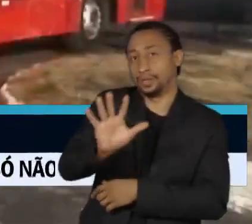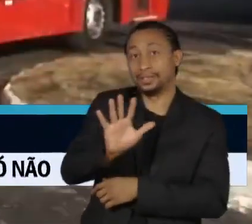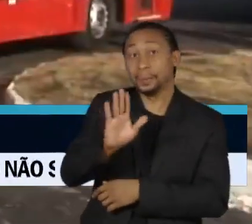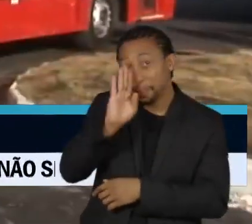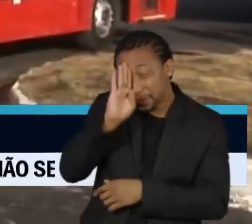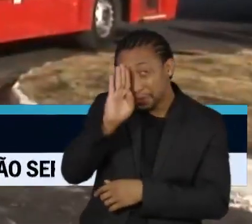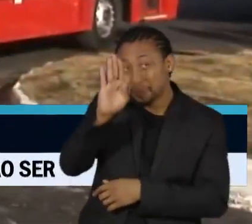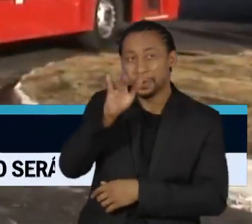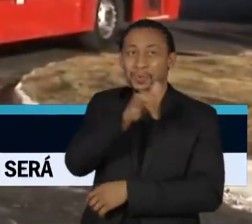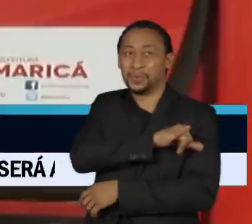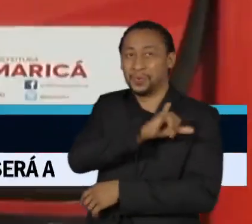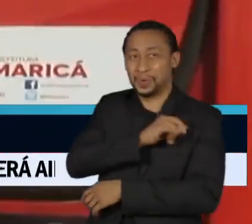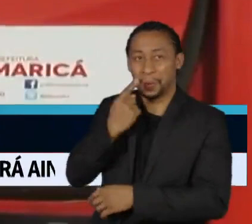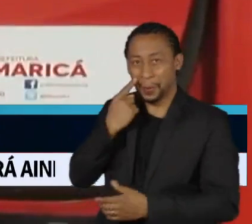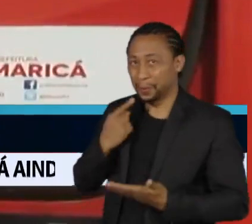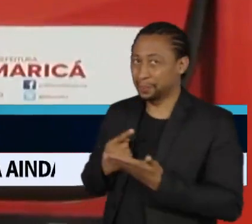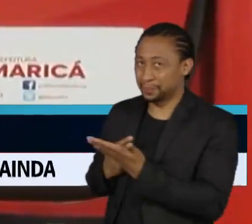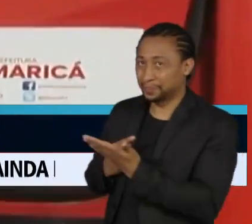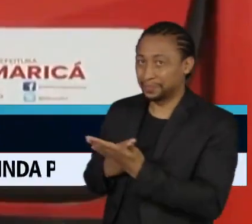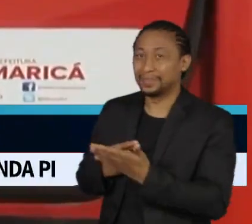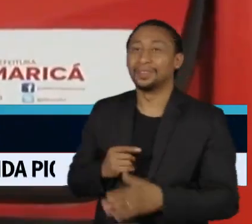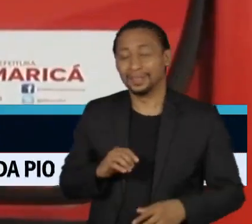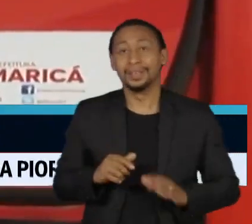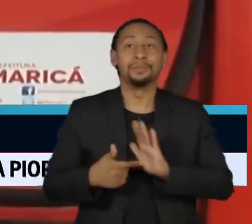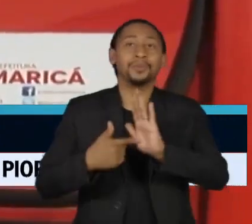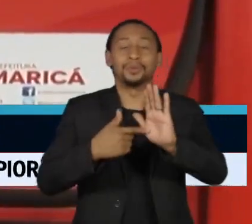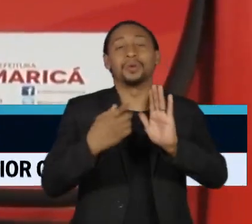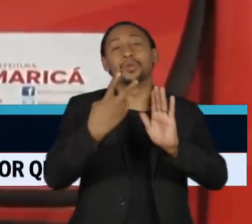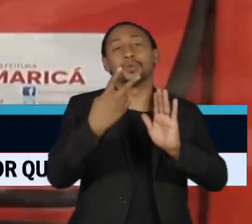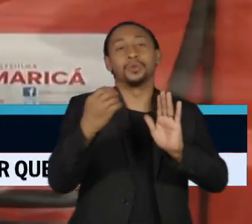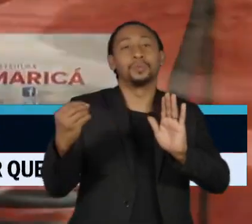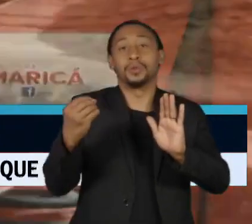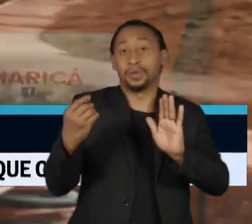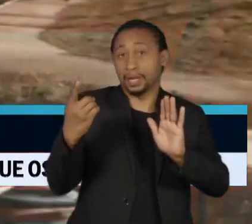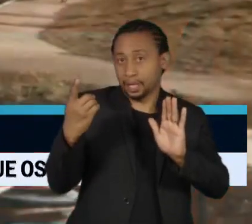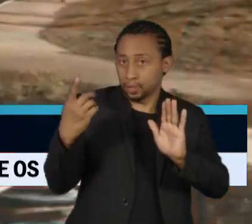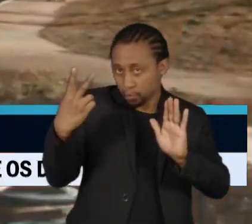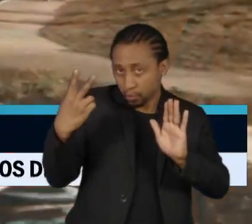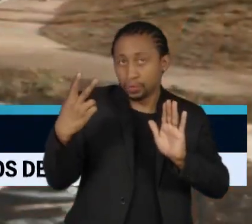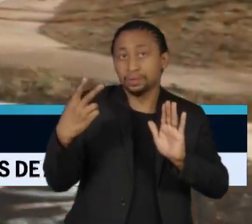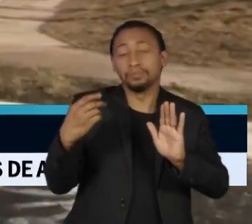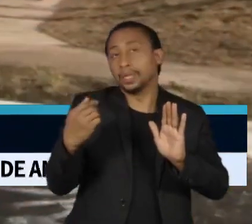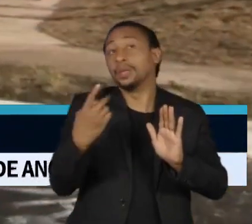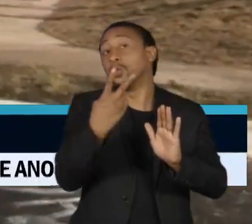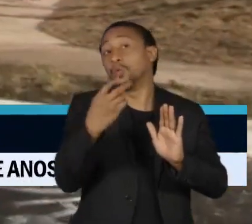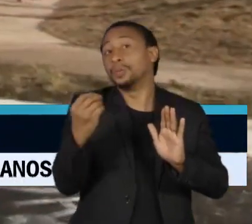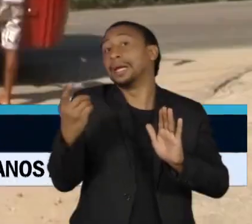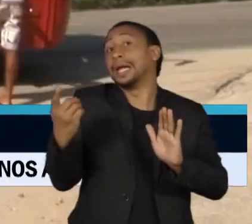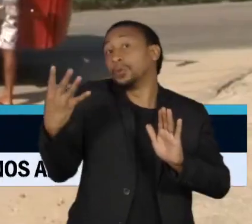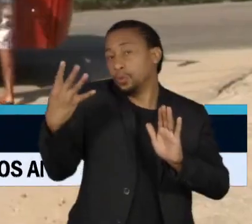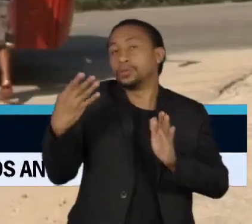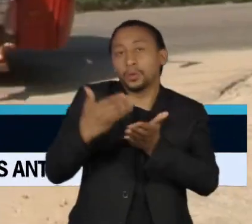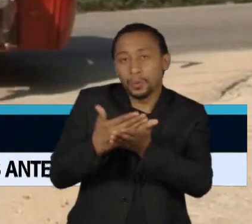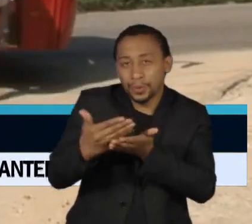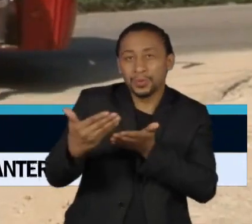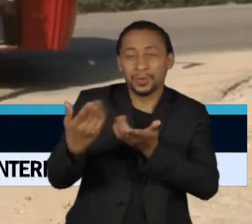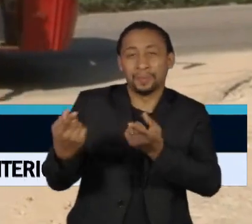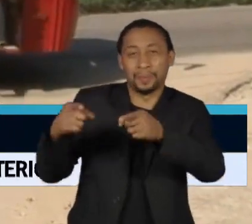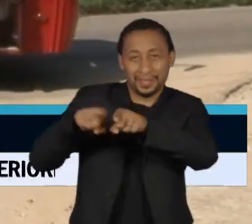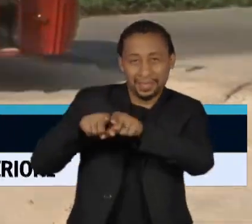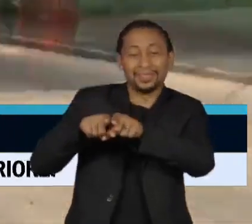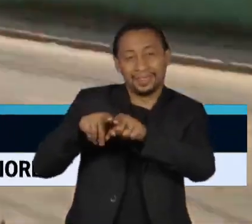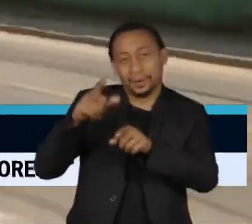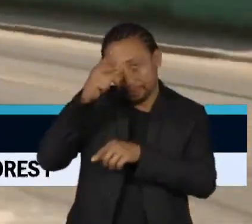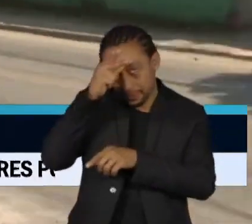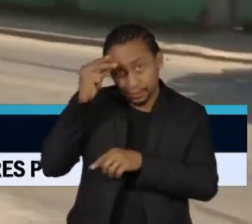Janeiro. Lá, o modelo foi implantado em 2014 em algumas linhas, com a criação de uma empresa municipal. Hoje, a